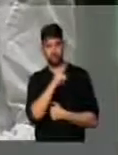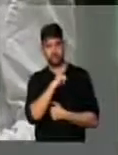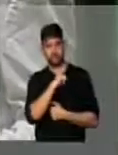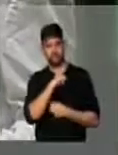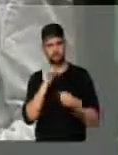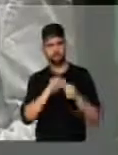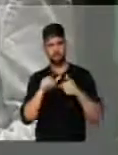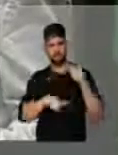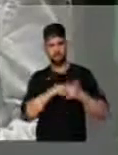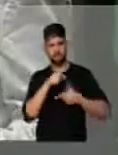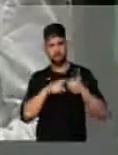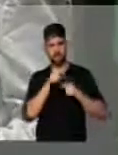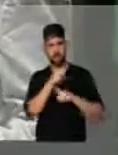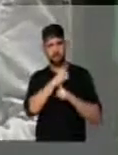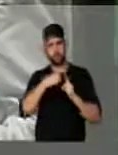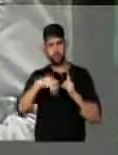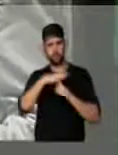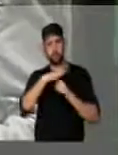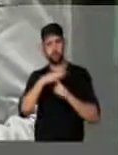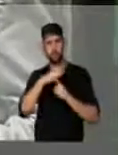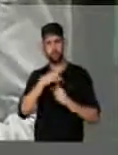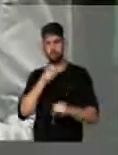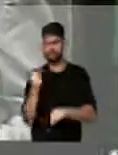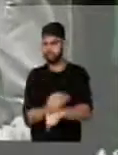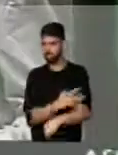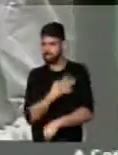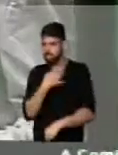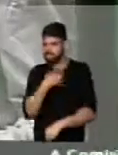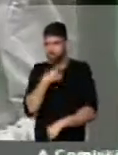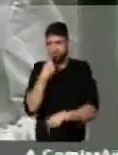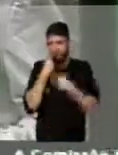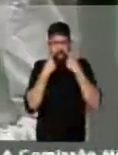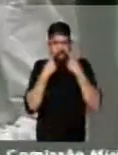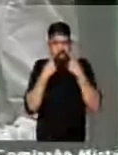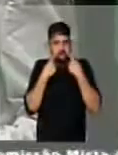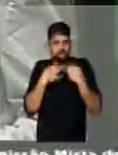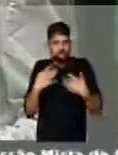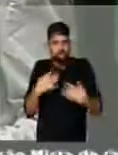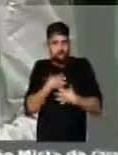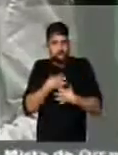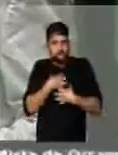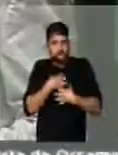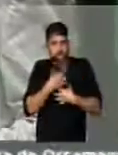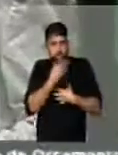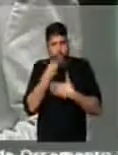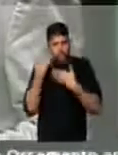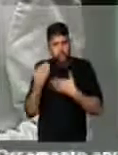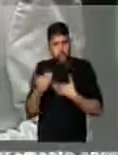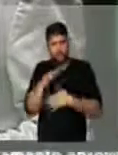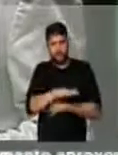tem feito um trabalho social que me emocionou. Jovens, crianças,